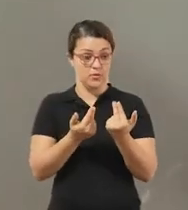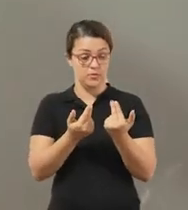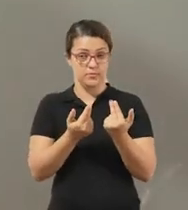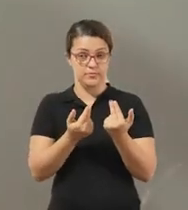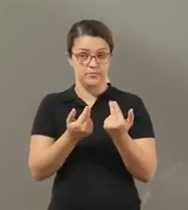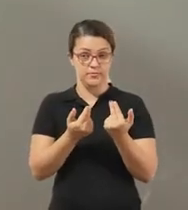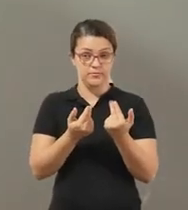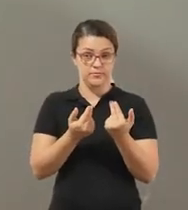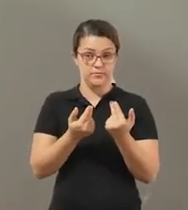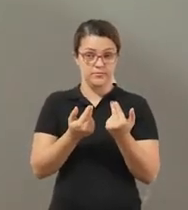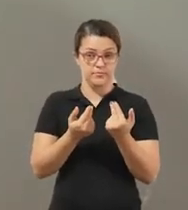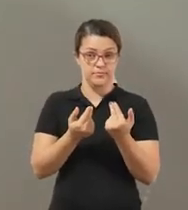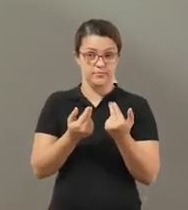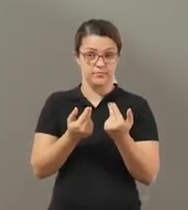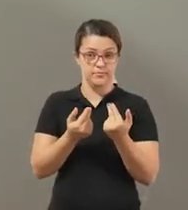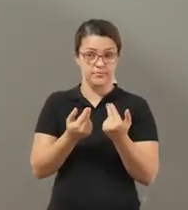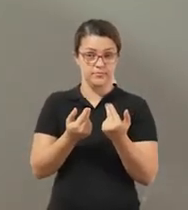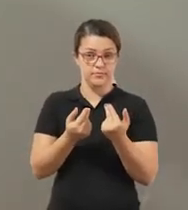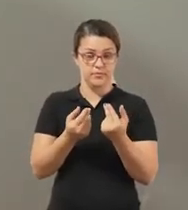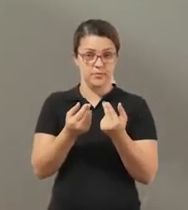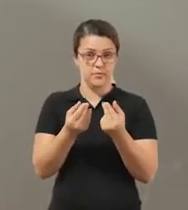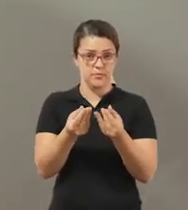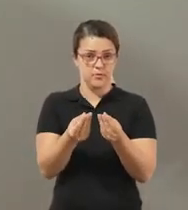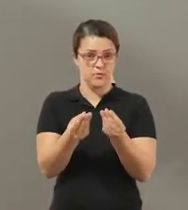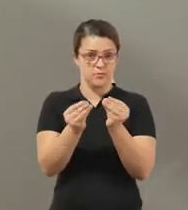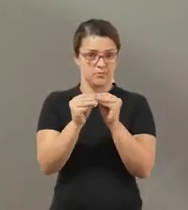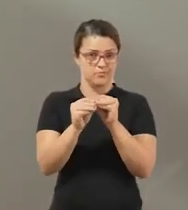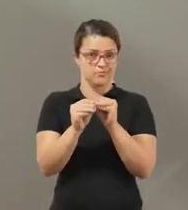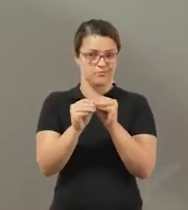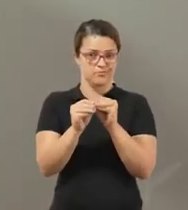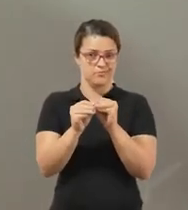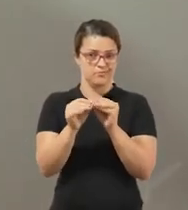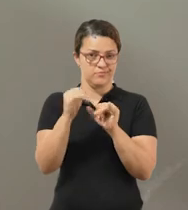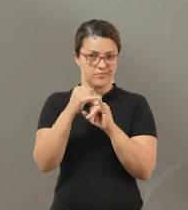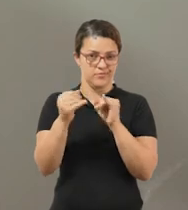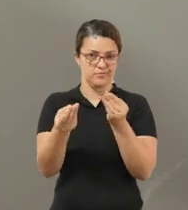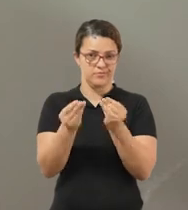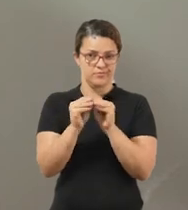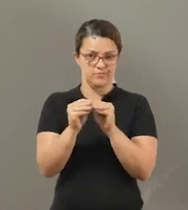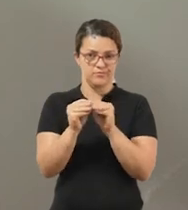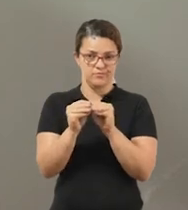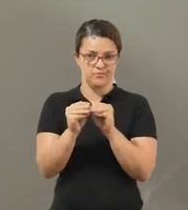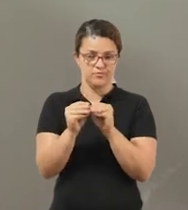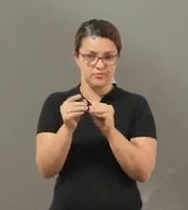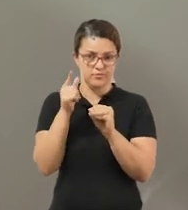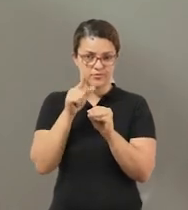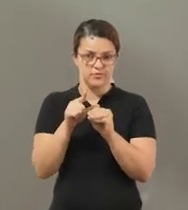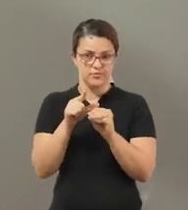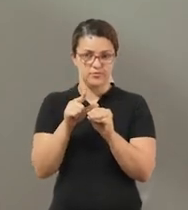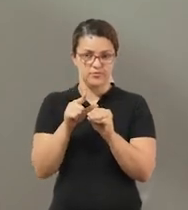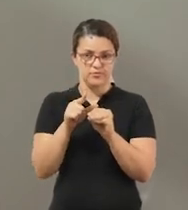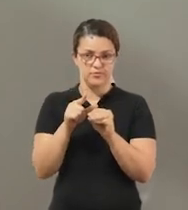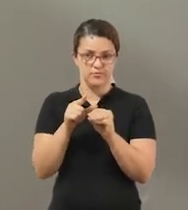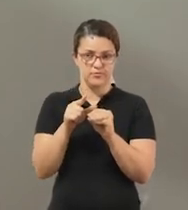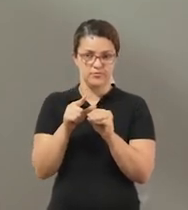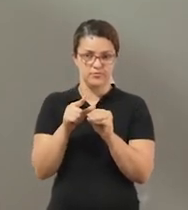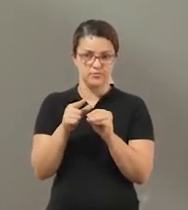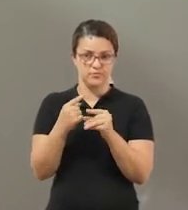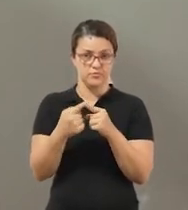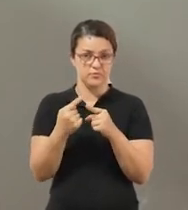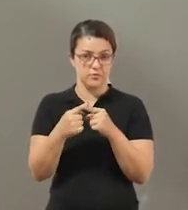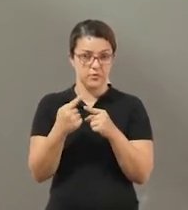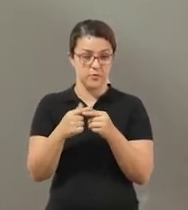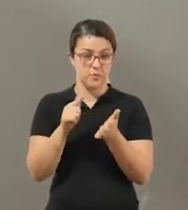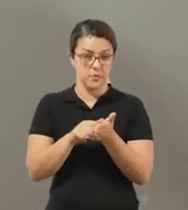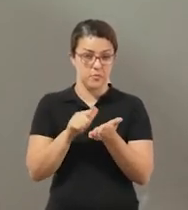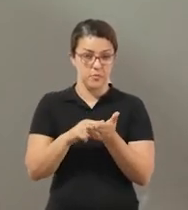Vai ficar assim, ó No meio do papel, tá bom? E você pode dobrar mais uma vez se você preferir A gente faz isso Porque